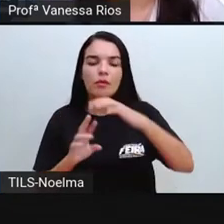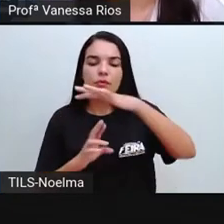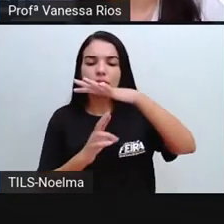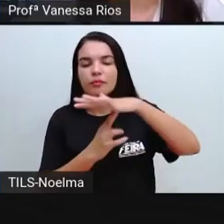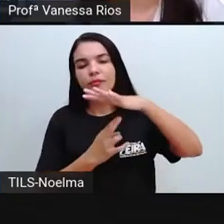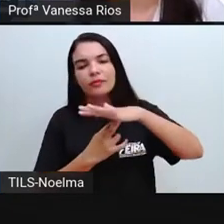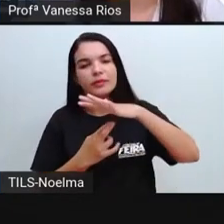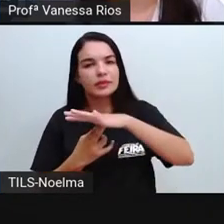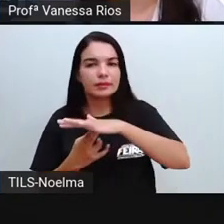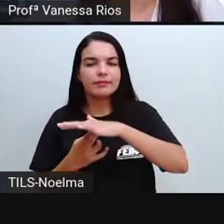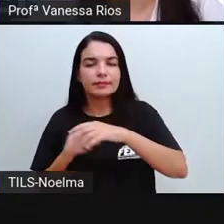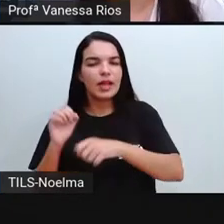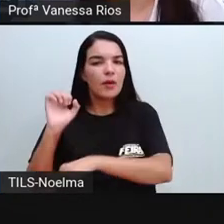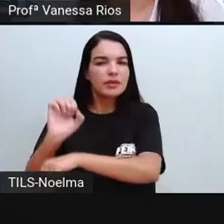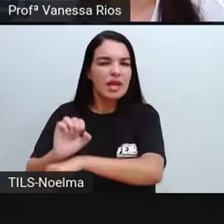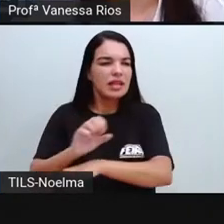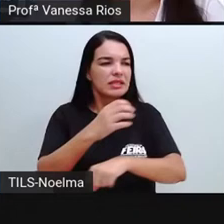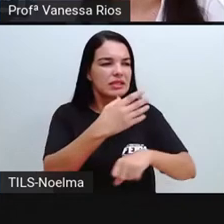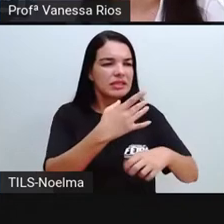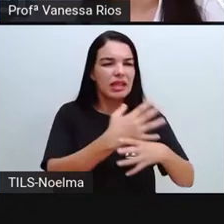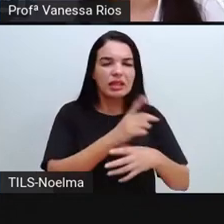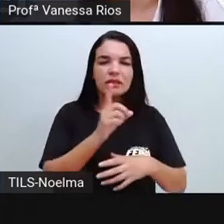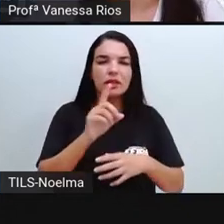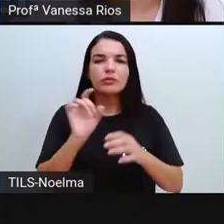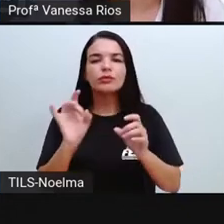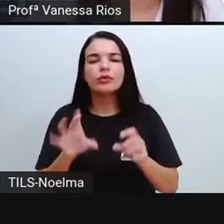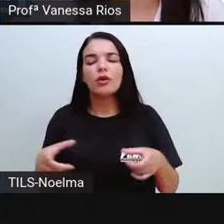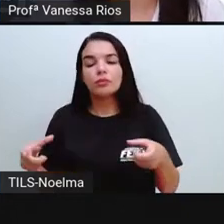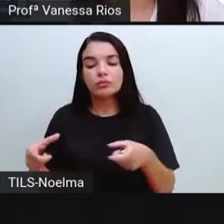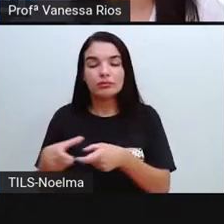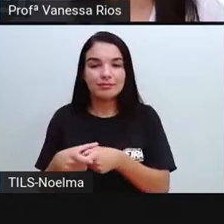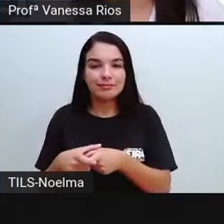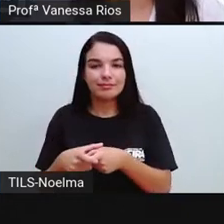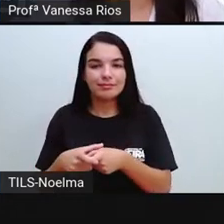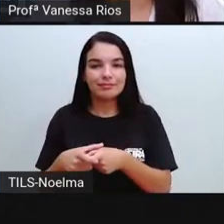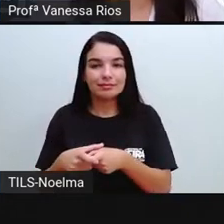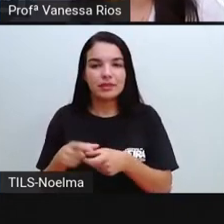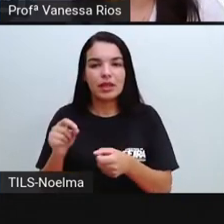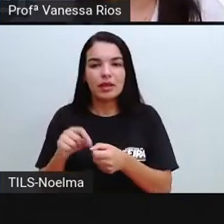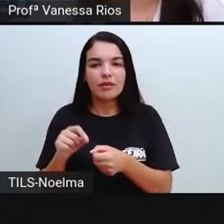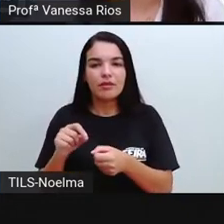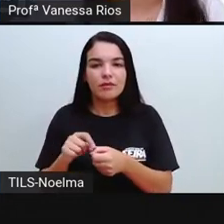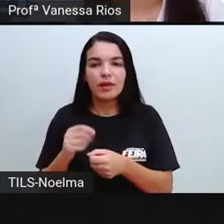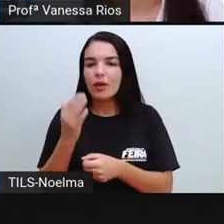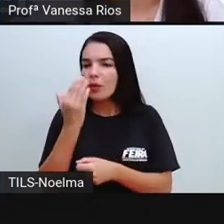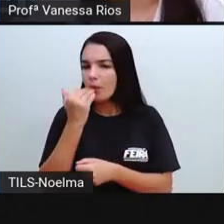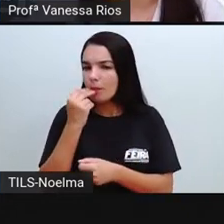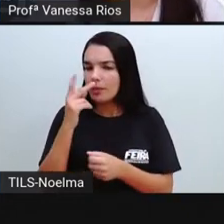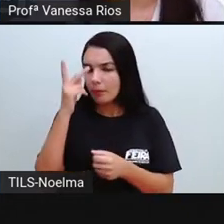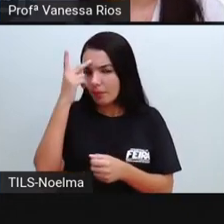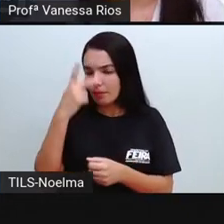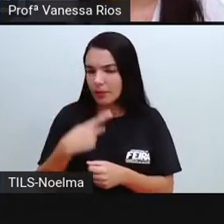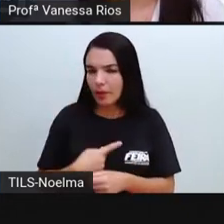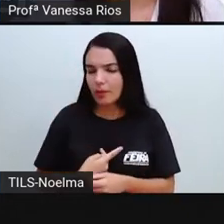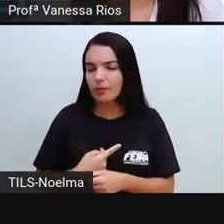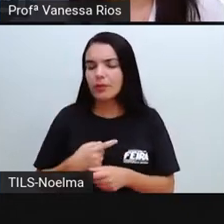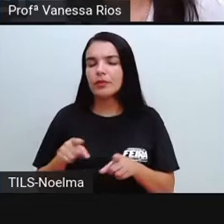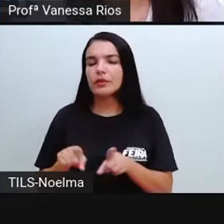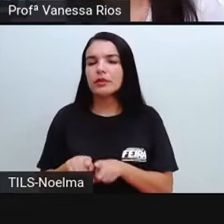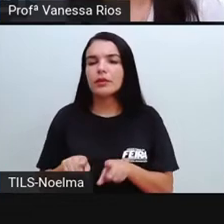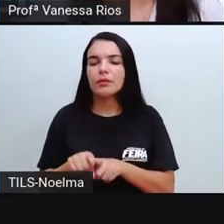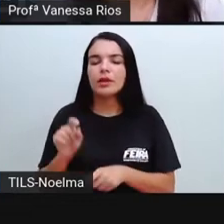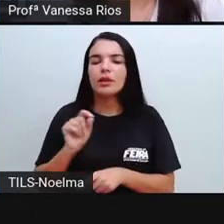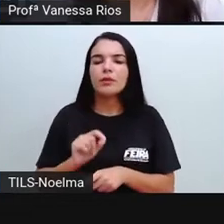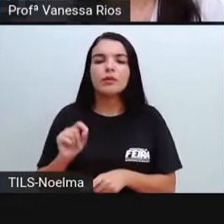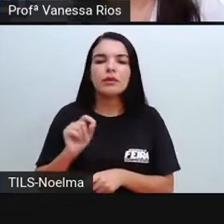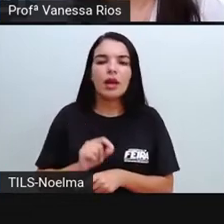para a cidade, mas algo de pequeno porte, algo que tem uma produção pequena para consumo próprio, né? E também